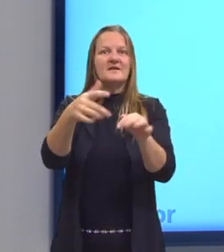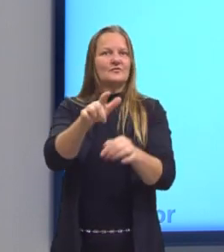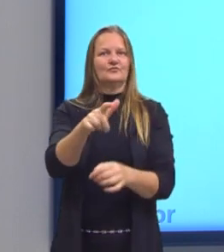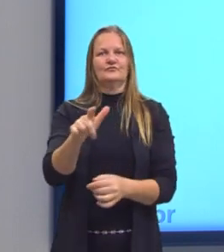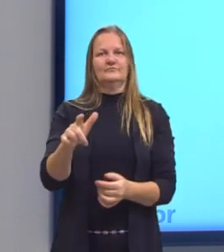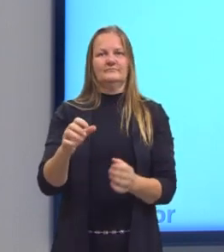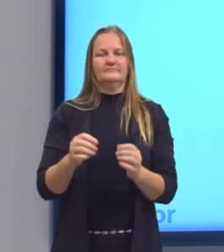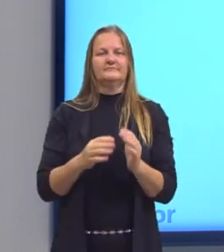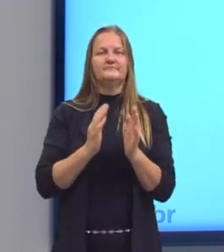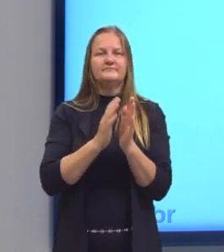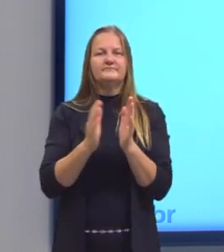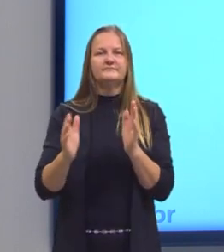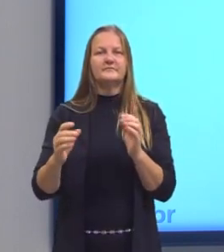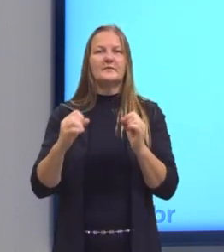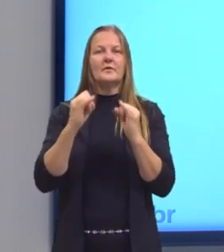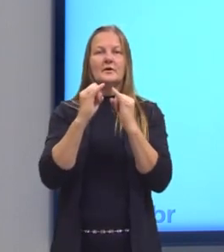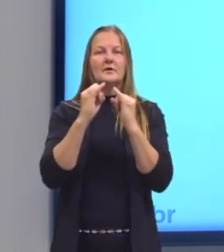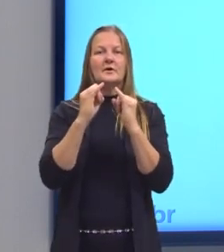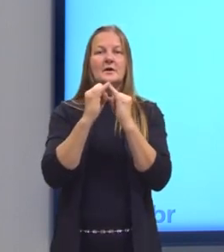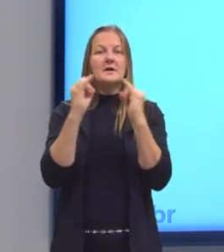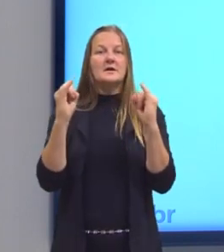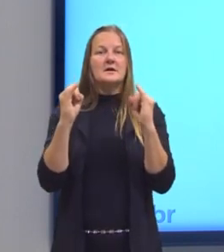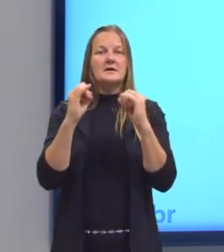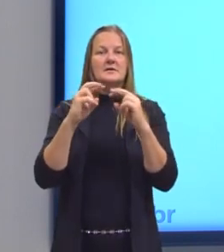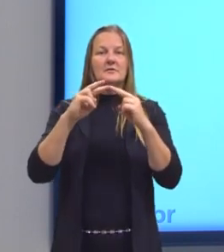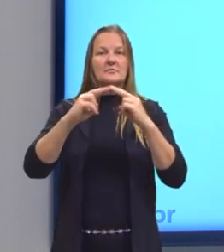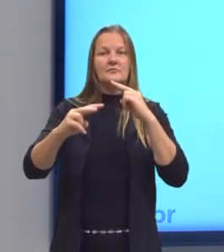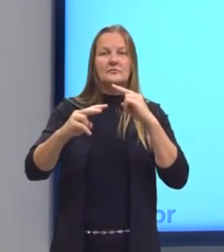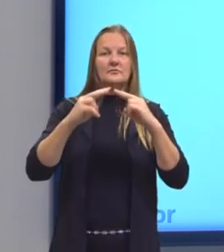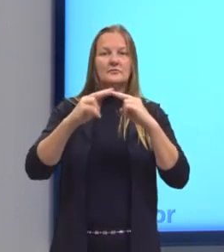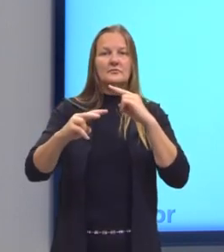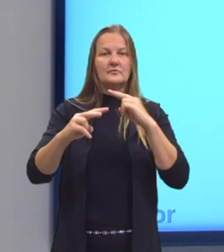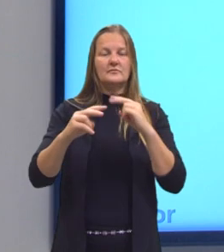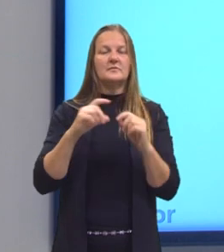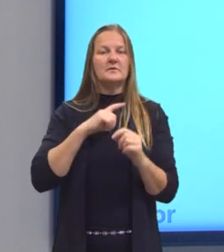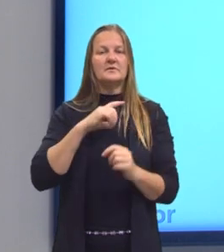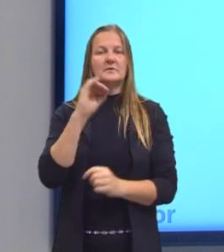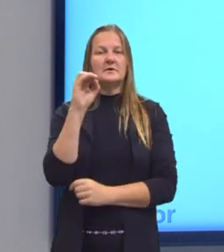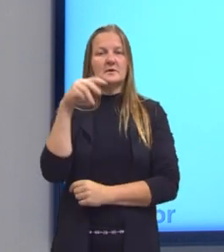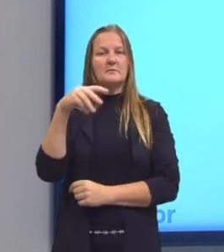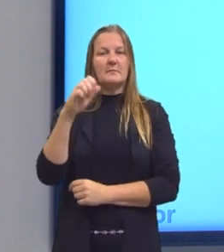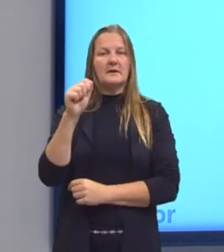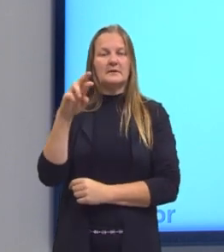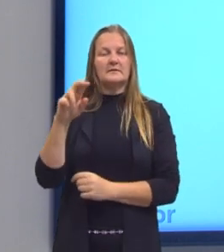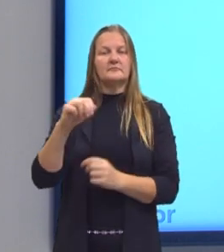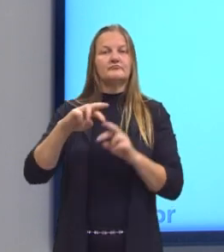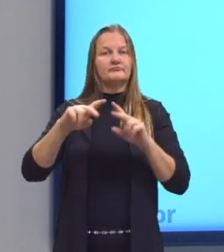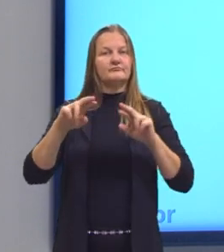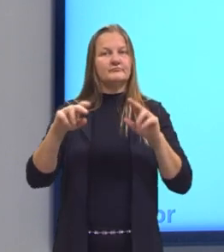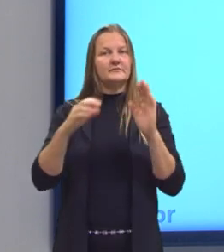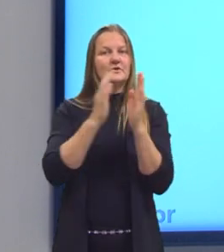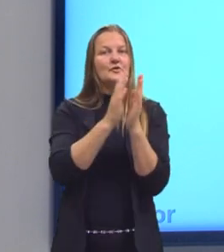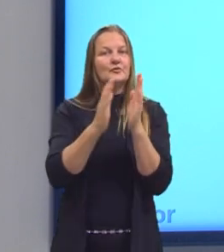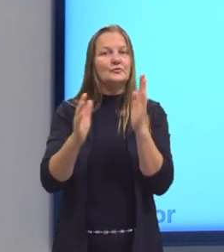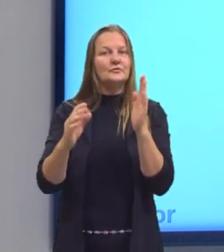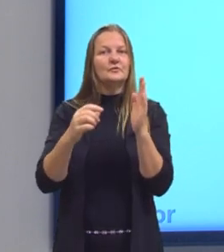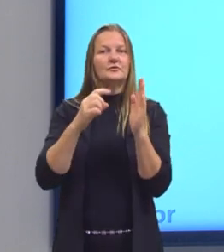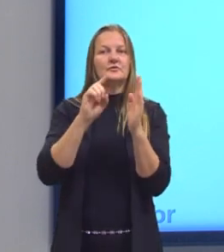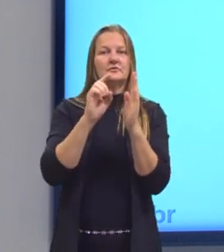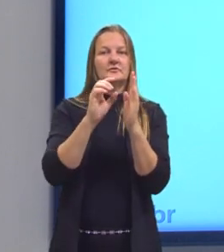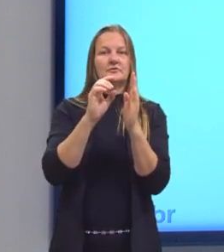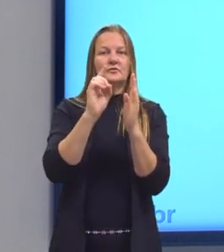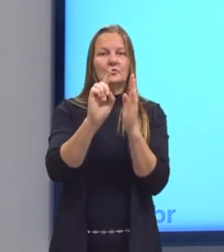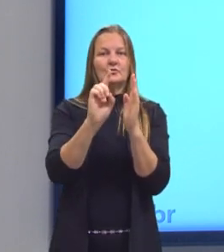tá? A sequência dos ímpares também é infinita, como a gente pode observar ali nos pontinhos. Mas são aqueles números que terminam